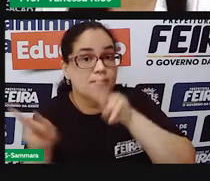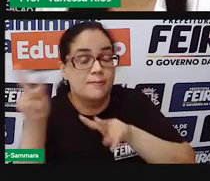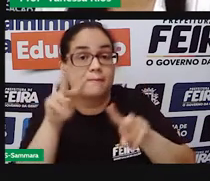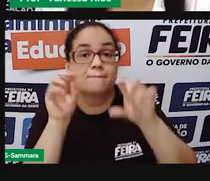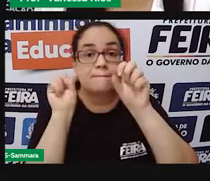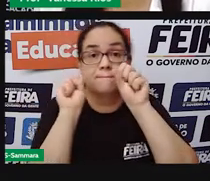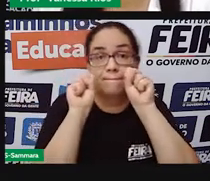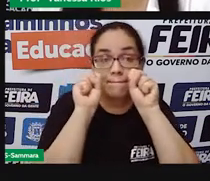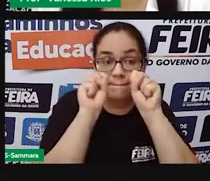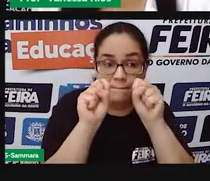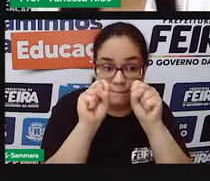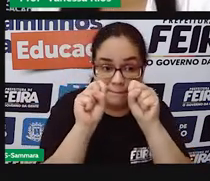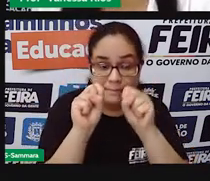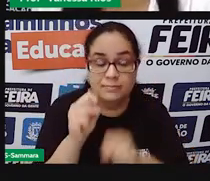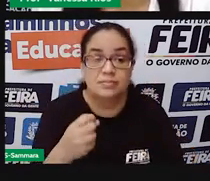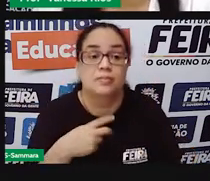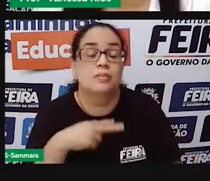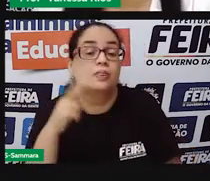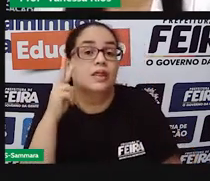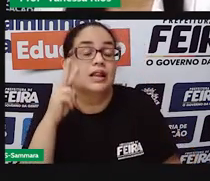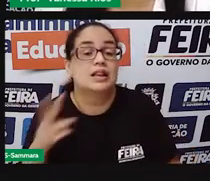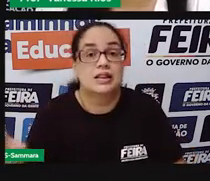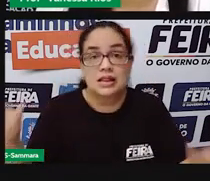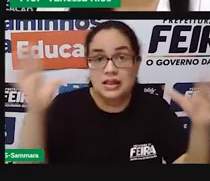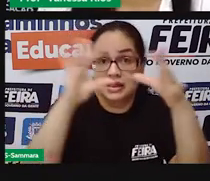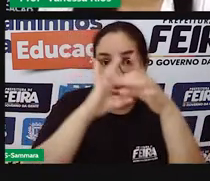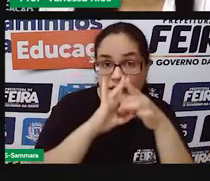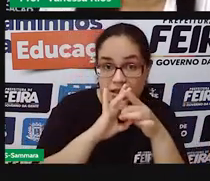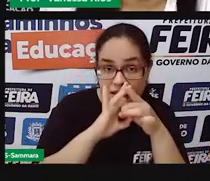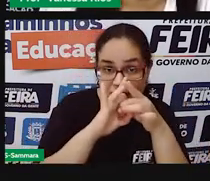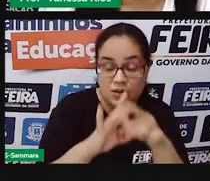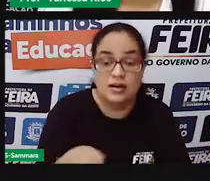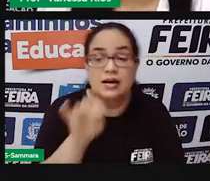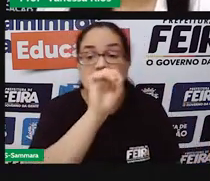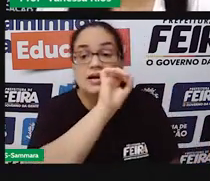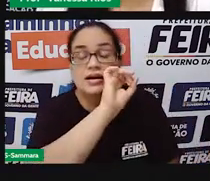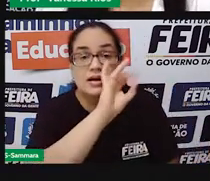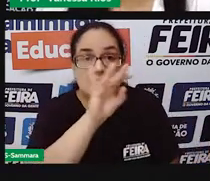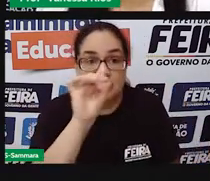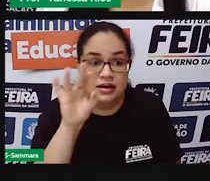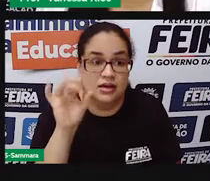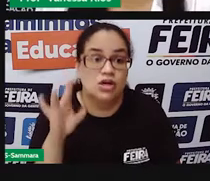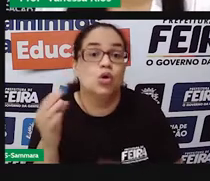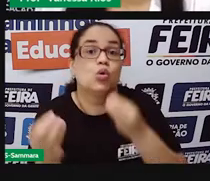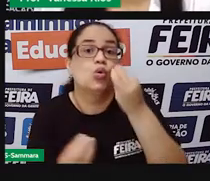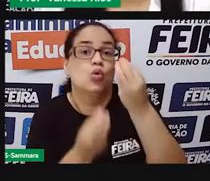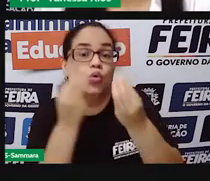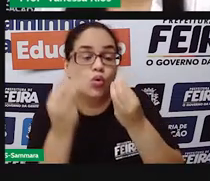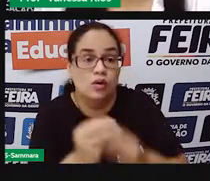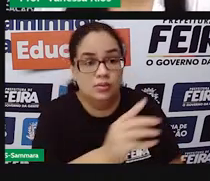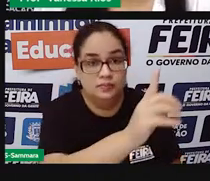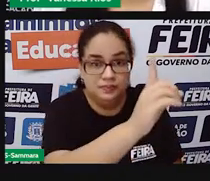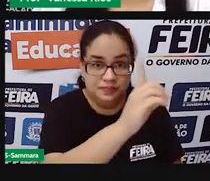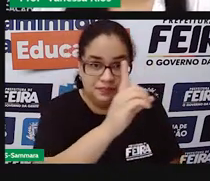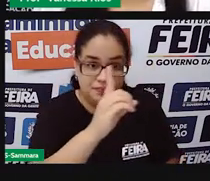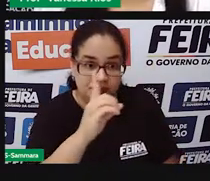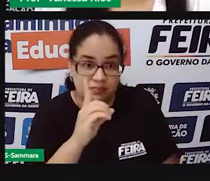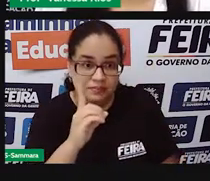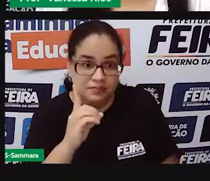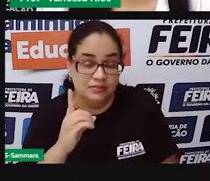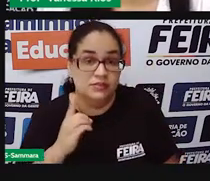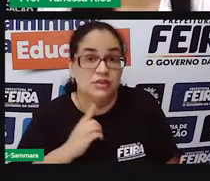esses poderes estão organizados, a função de cada um e como isso chega, né? Do espaço